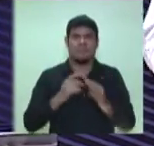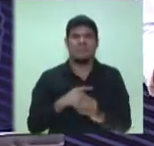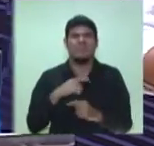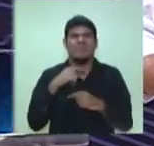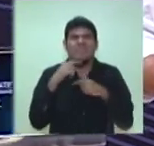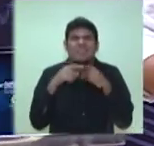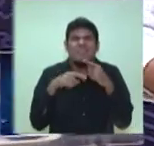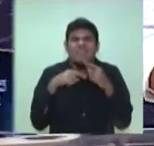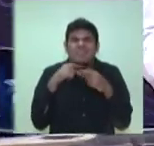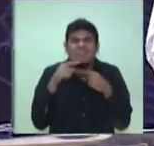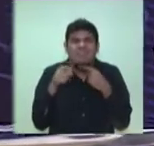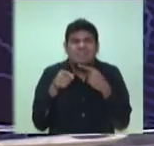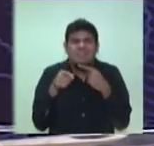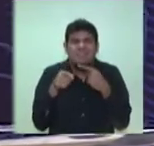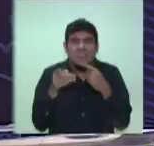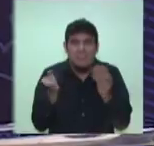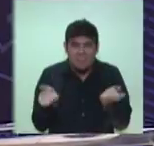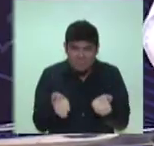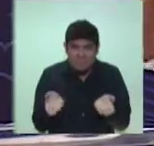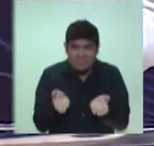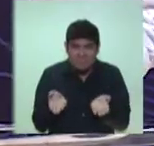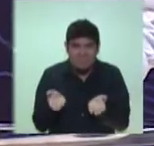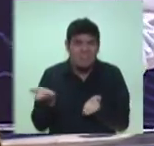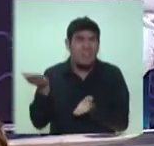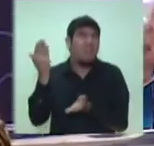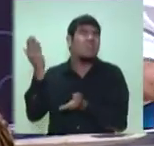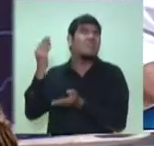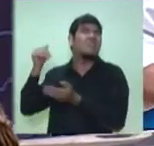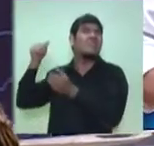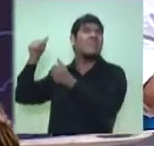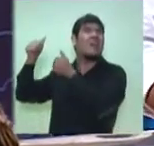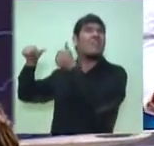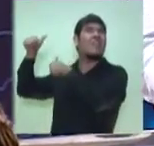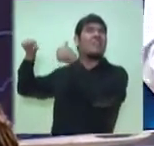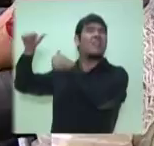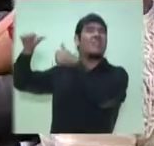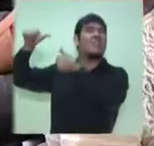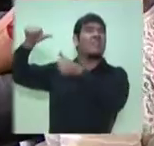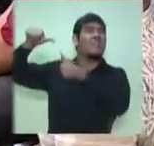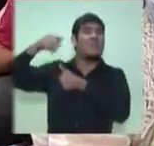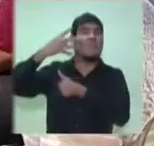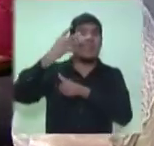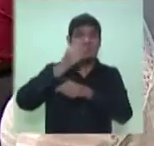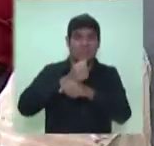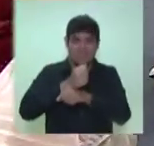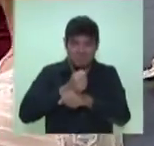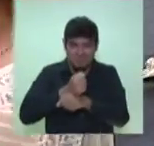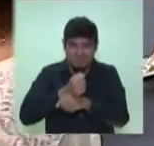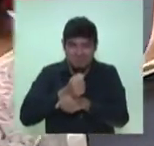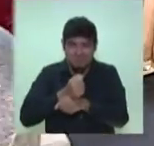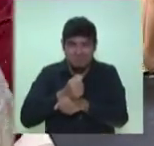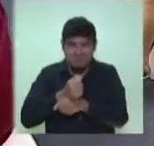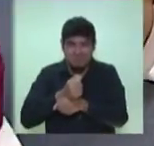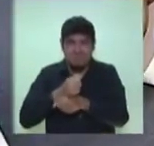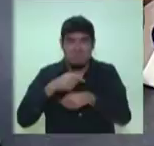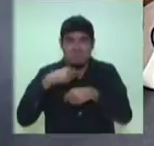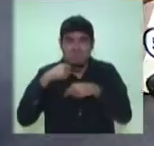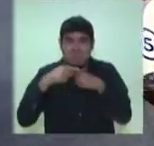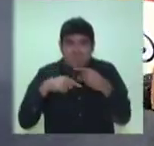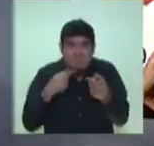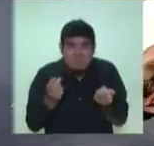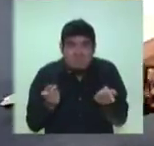indeciso hoje já teve condições de avaliar quase quatro anos da atual administração. E se ainda está deciso é porque não tem